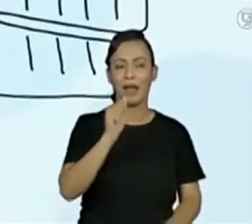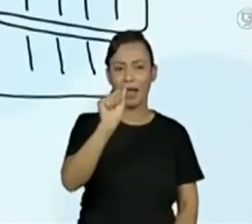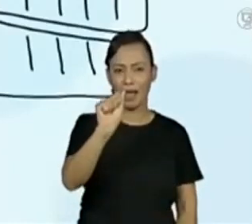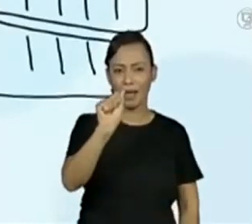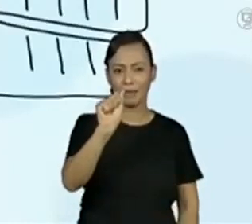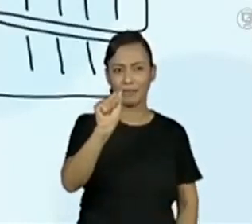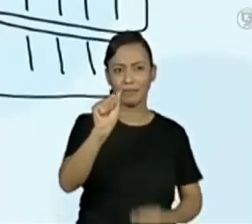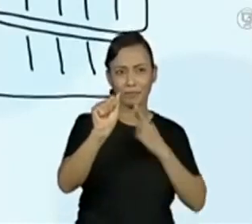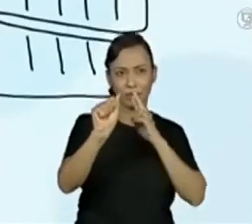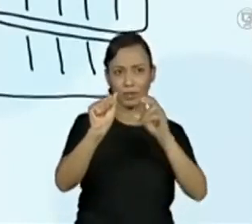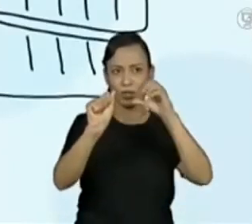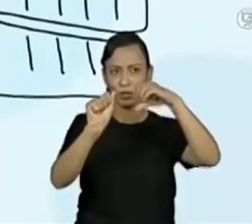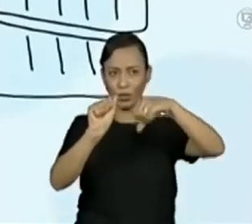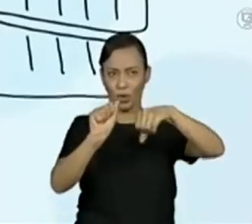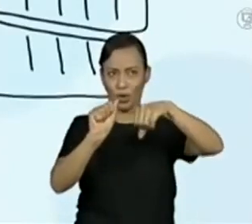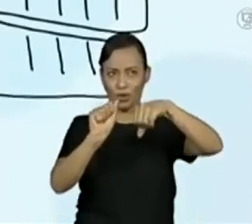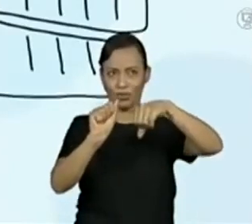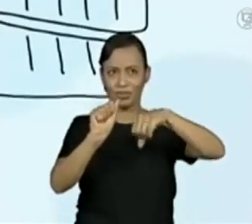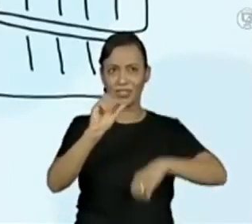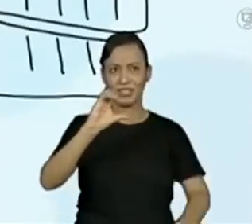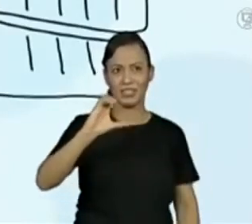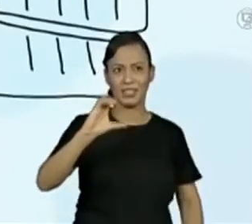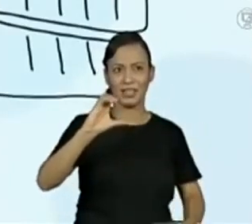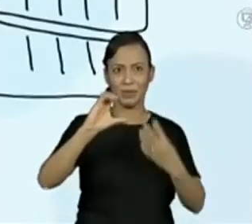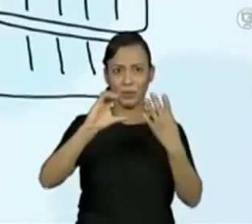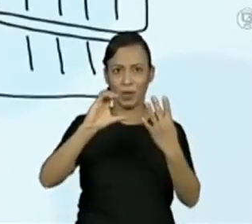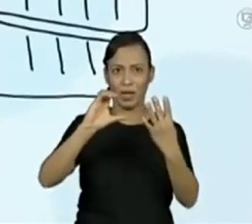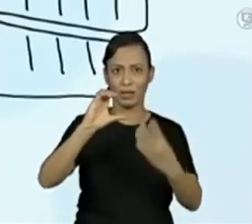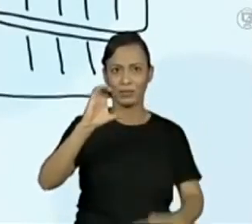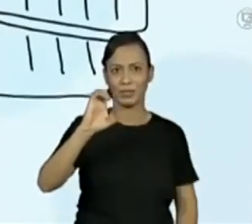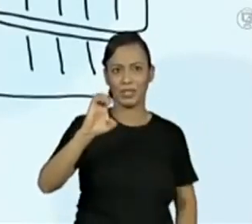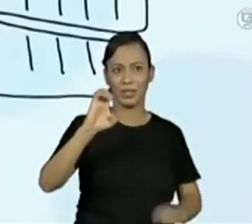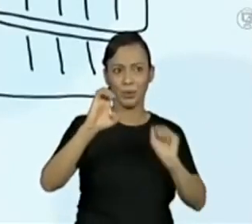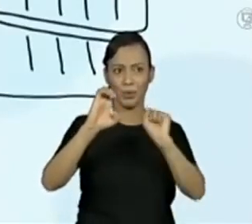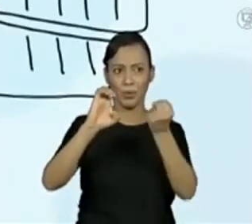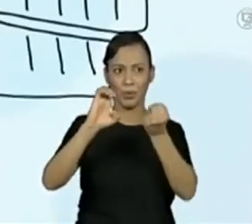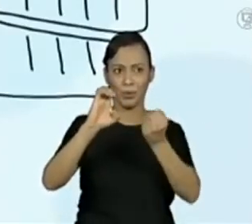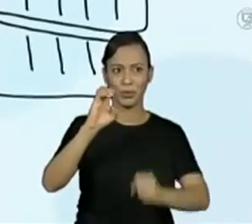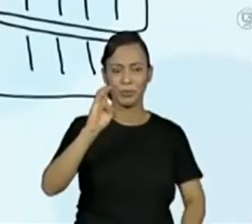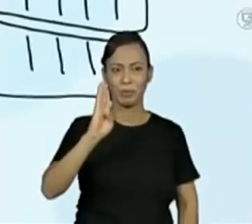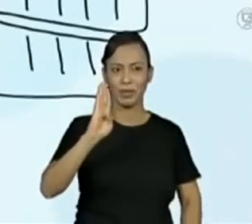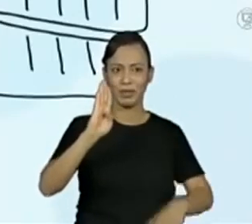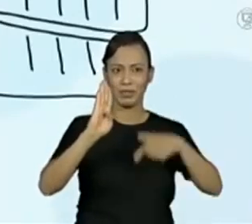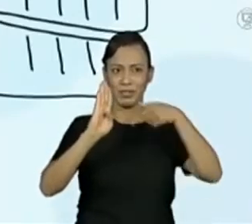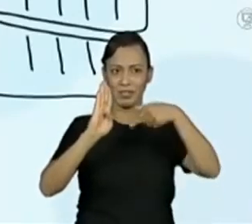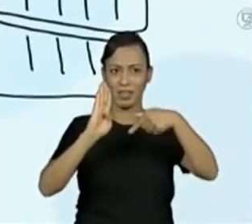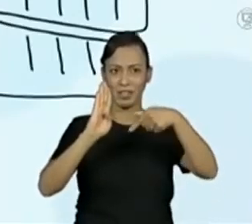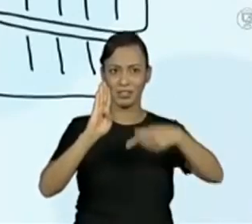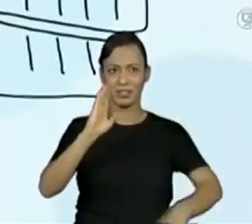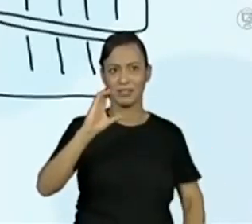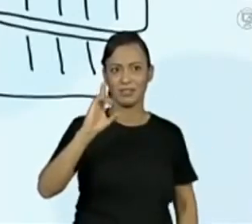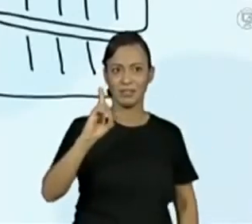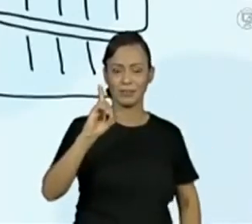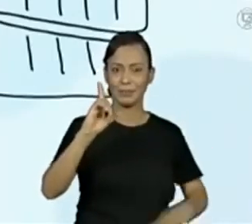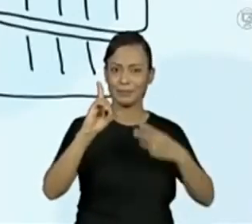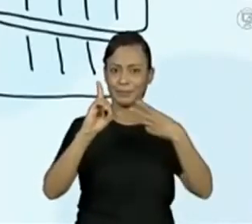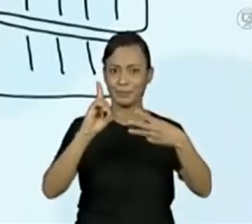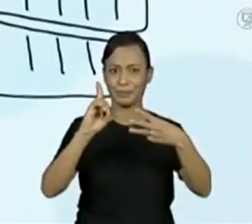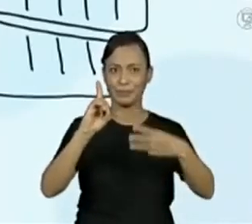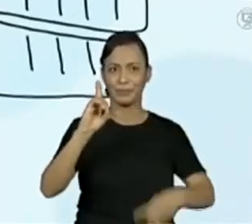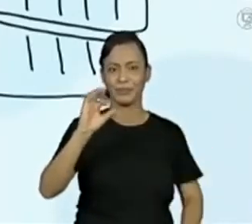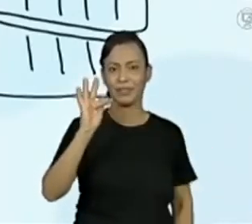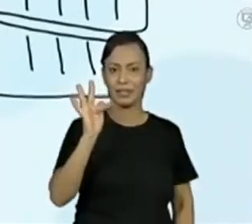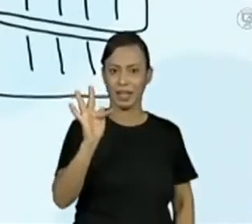nove. O quatro, o oito, o sete, o três e o onze. Certo?